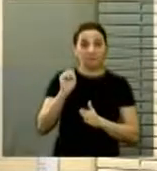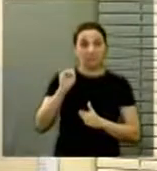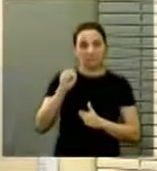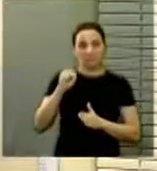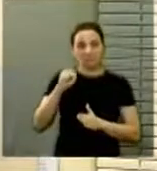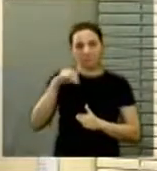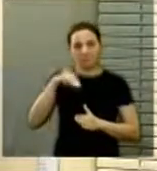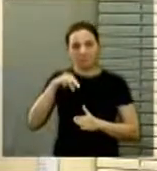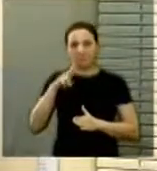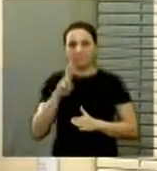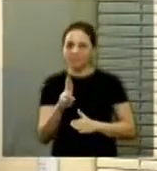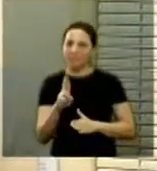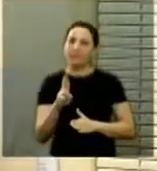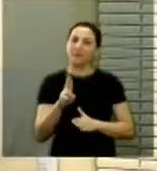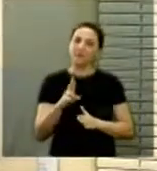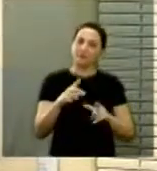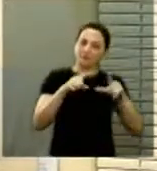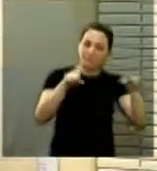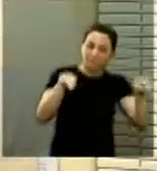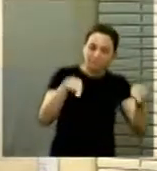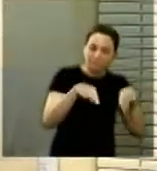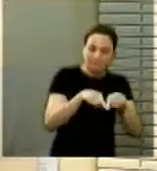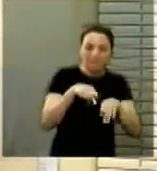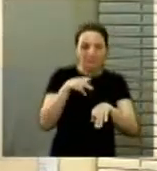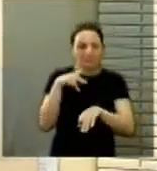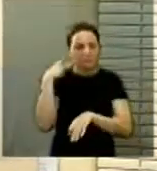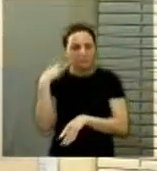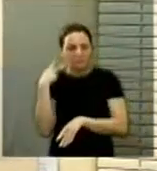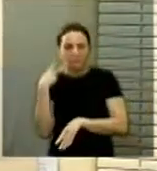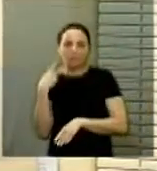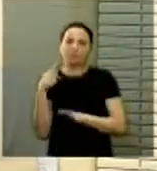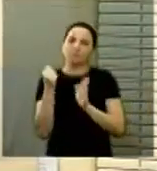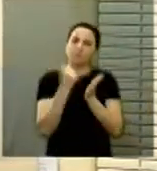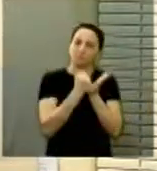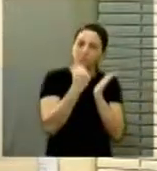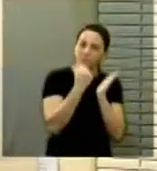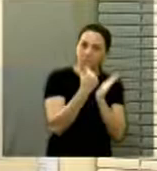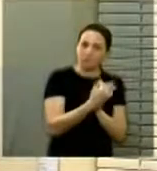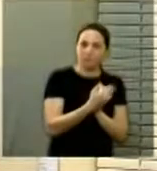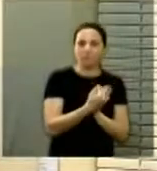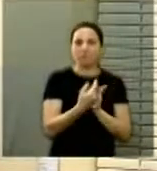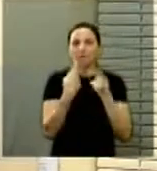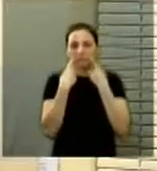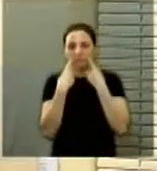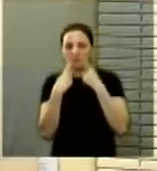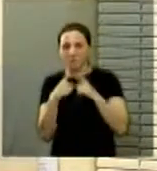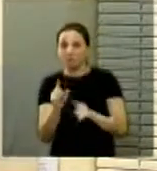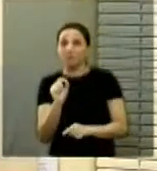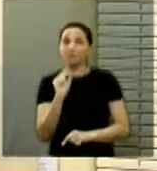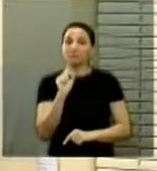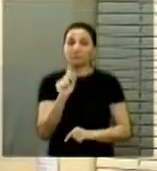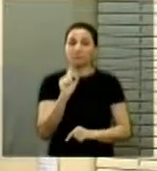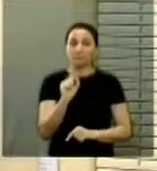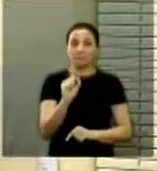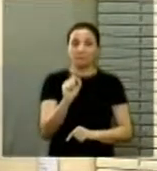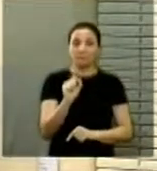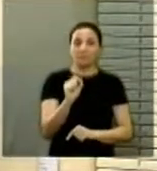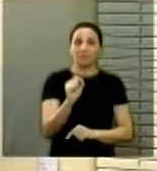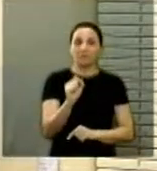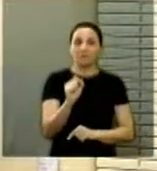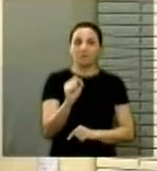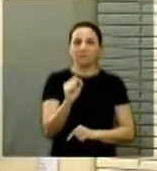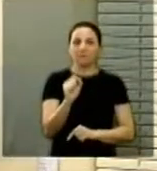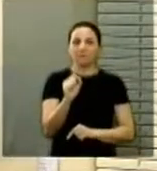ter percorrido todos os gabinetes aqui da Câmara, protocolando uma denúncia no que se refere às condições